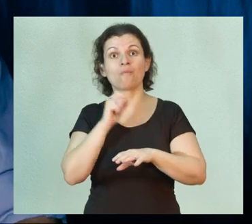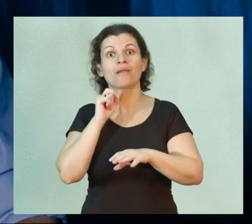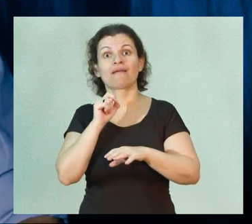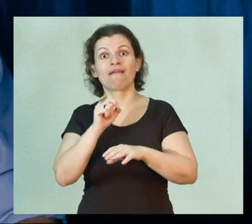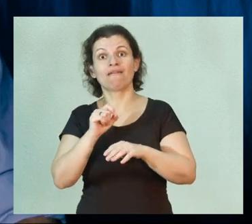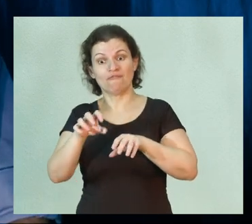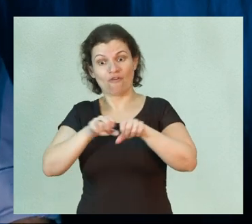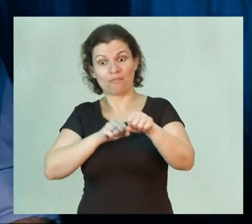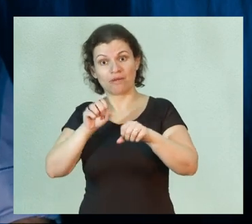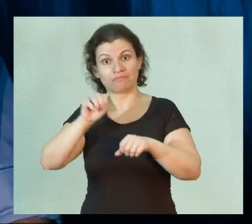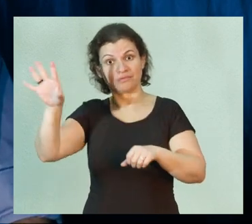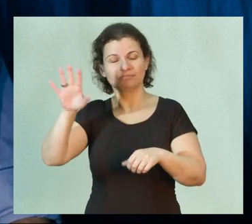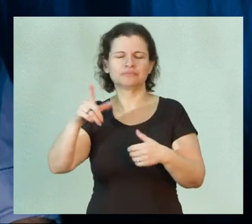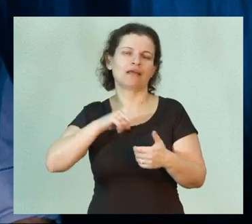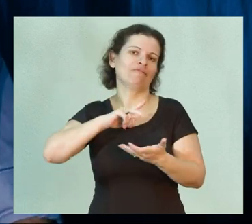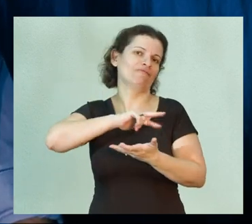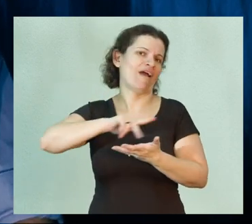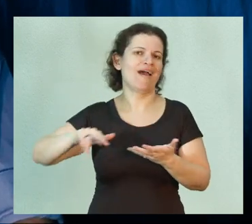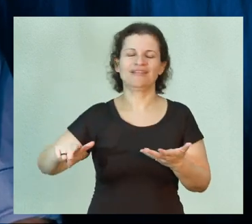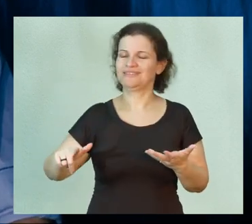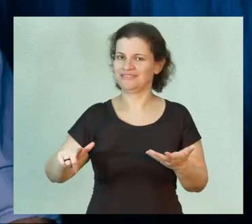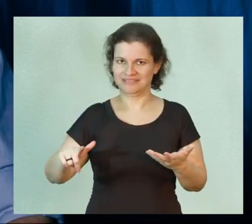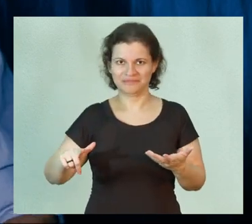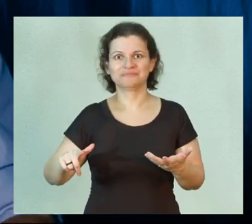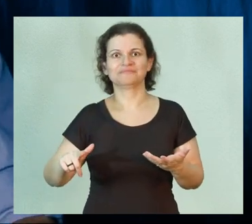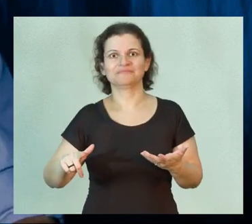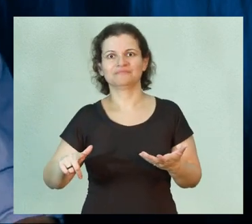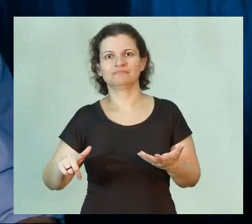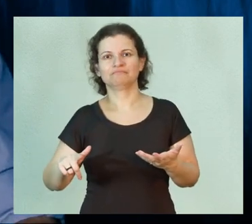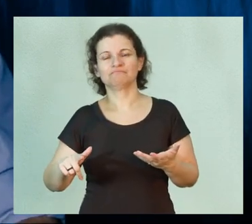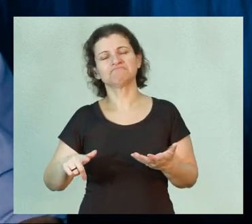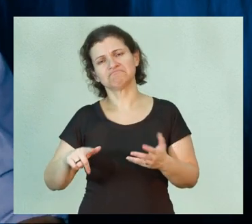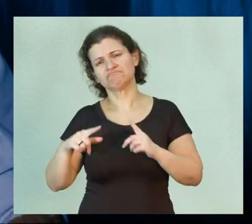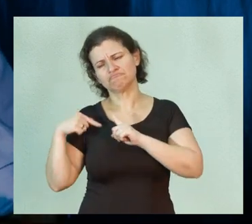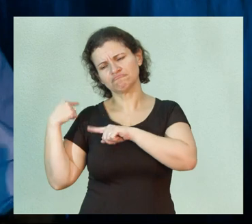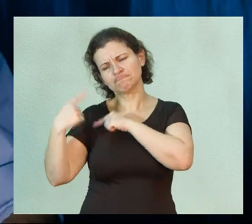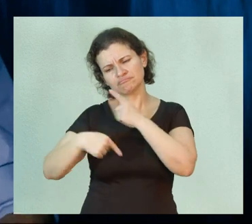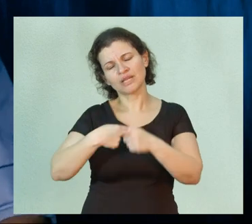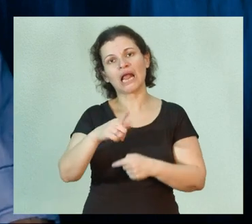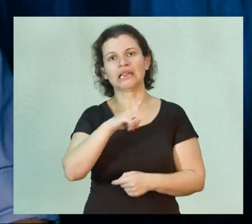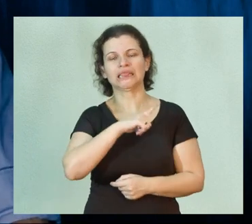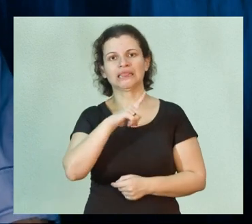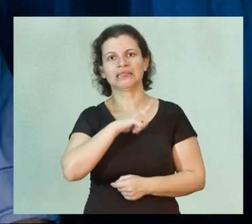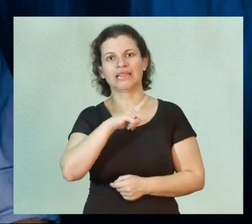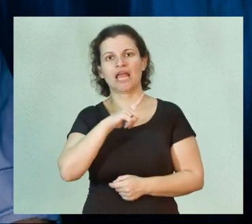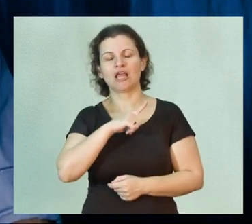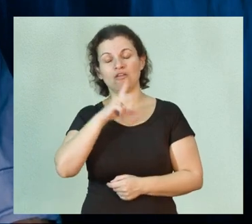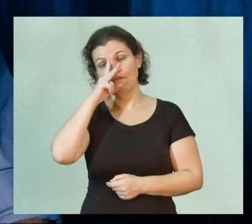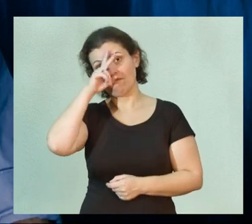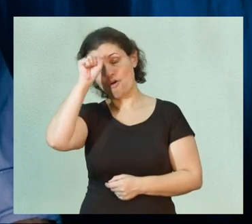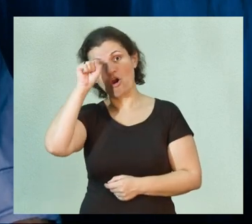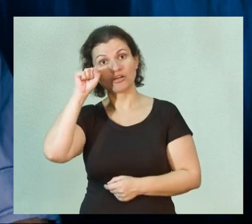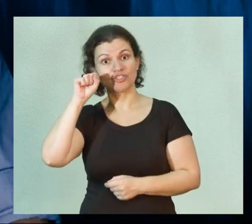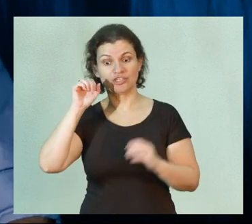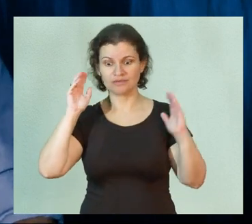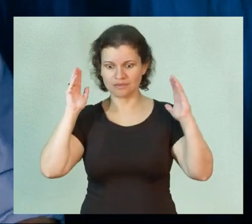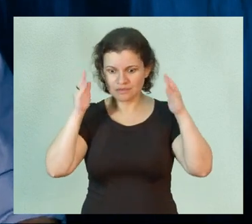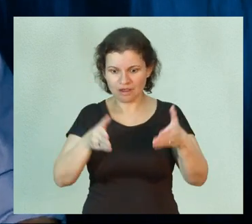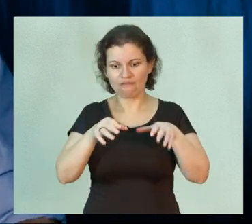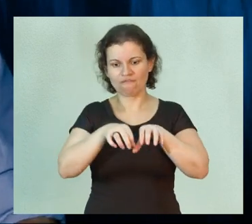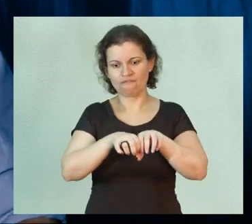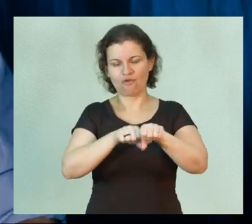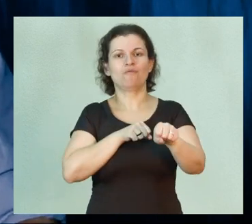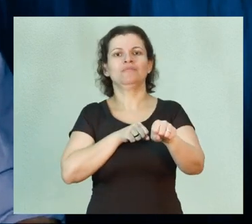egressos são das mais variadas. Tradicionalmente, nós temos uma forte ênfase na